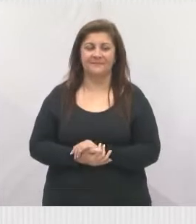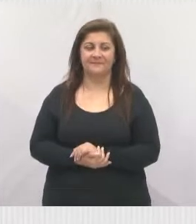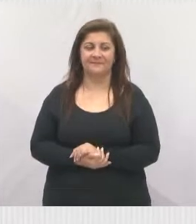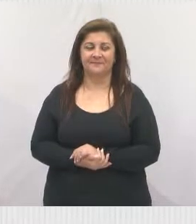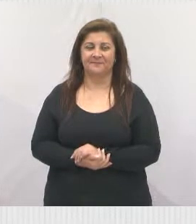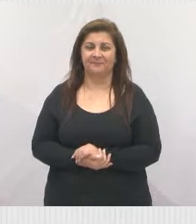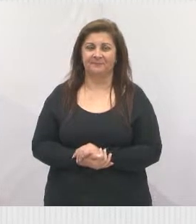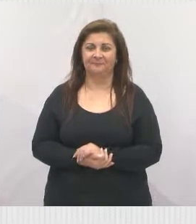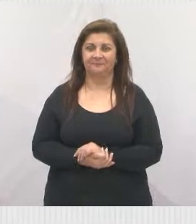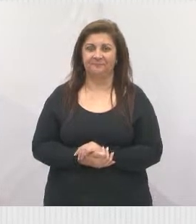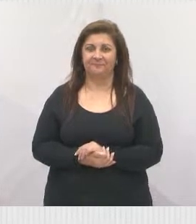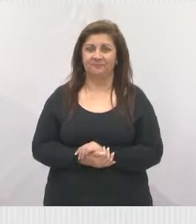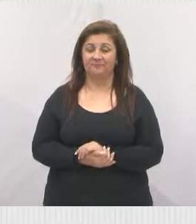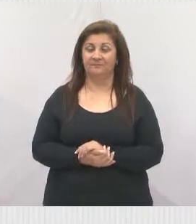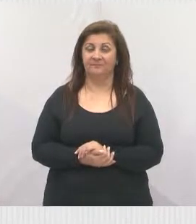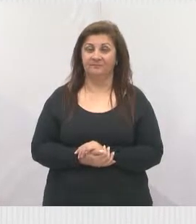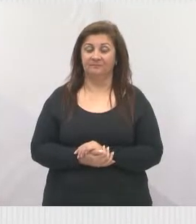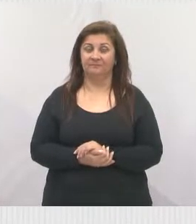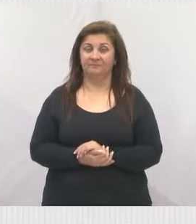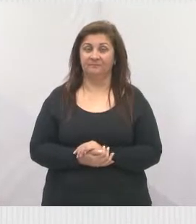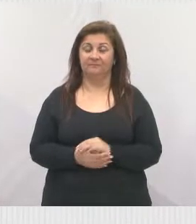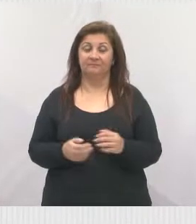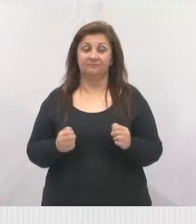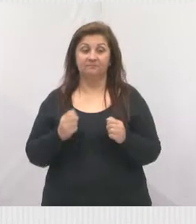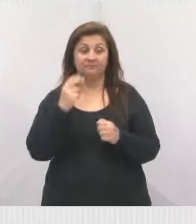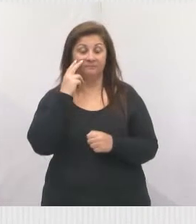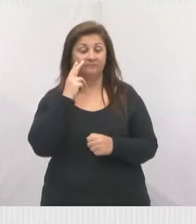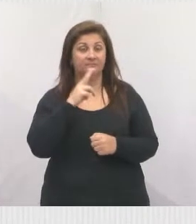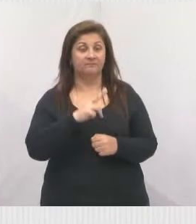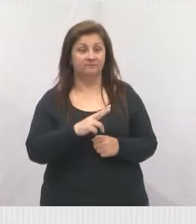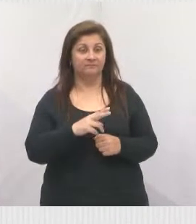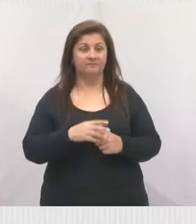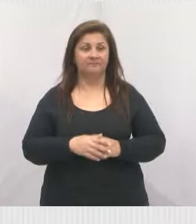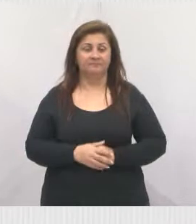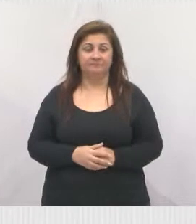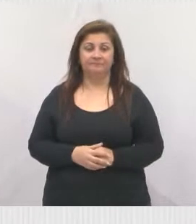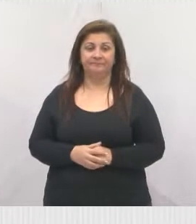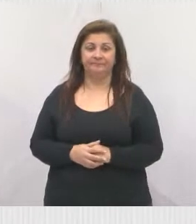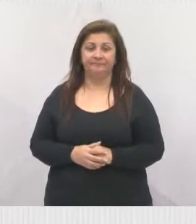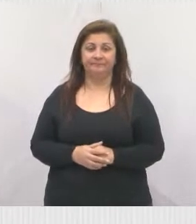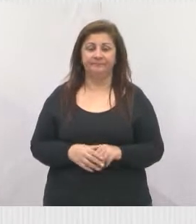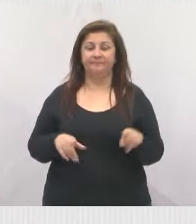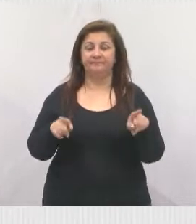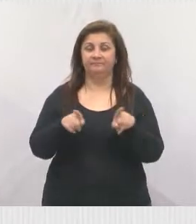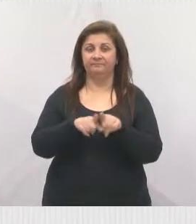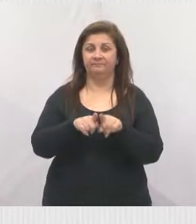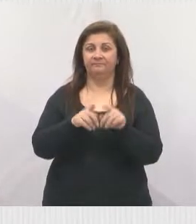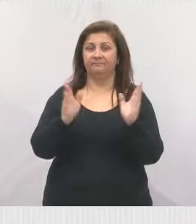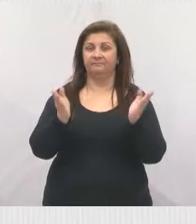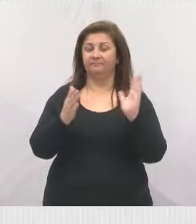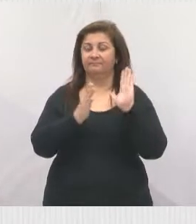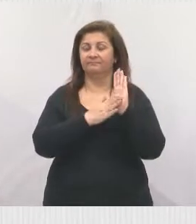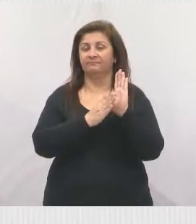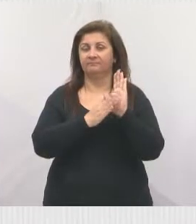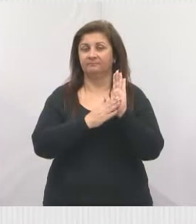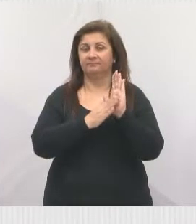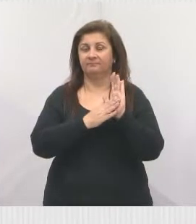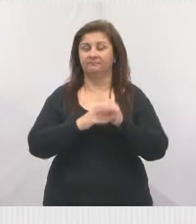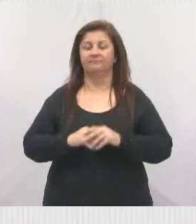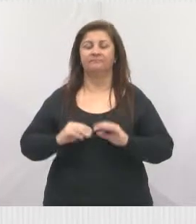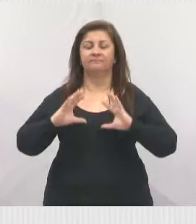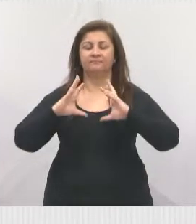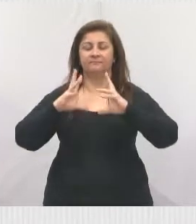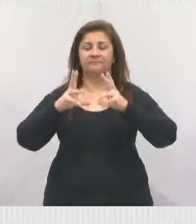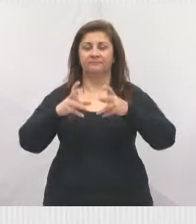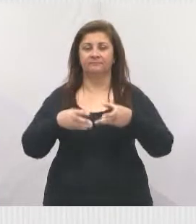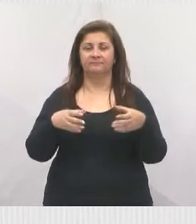teve ali prestigiando. Eu quero aqui de antemão já parabenizar todos os